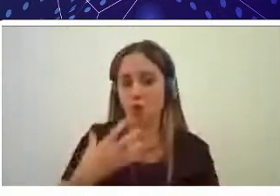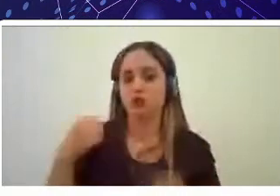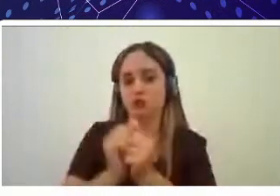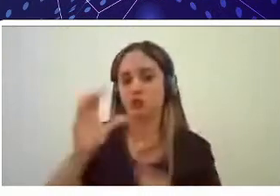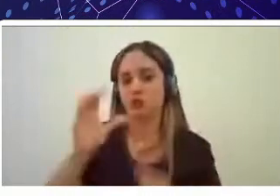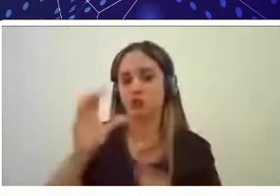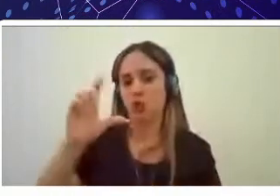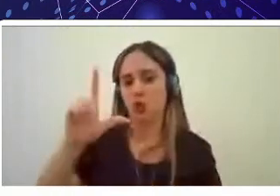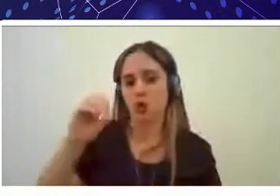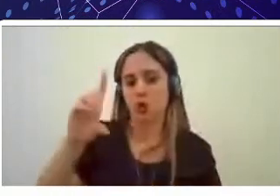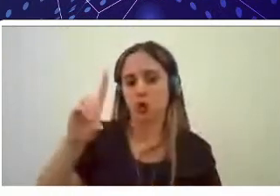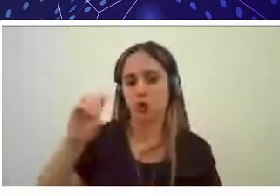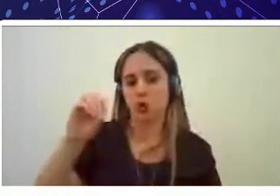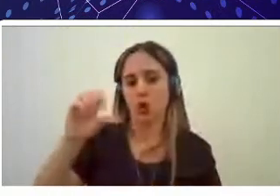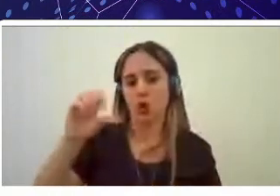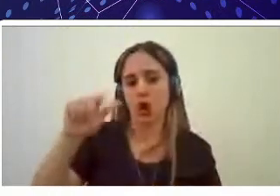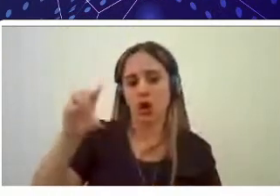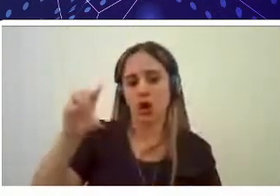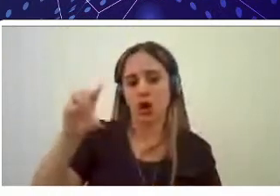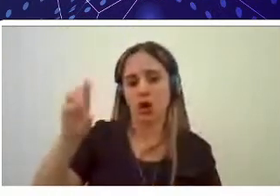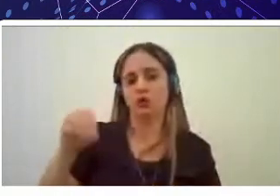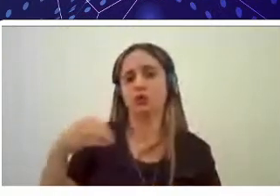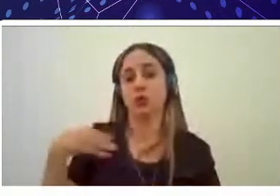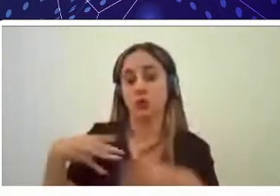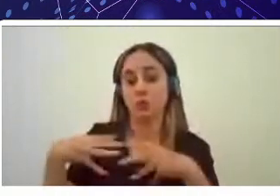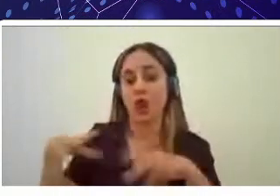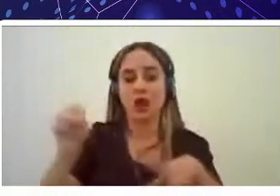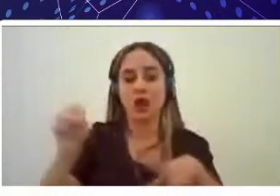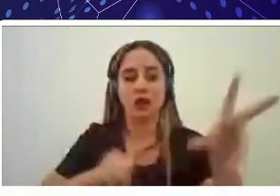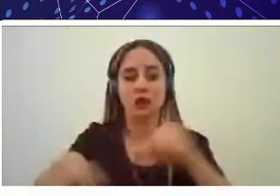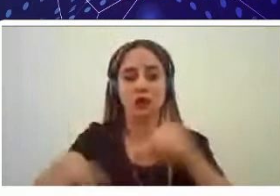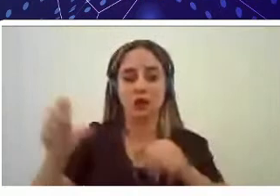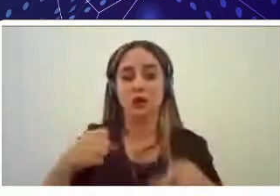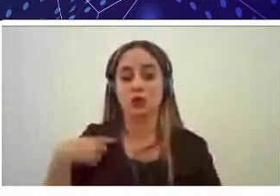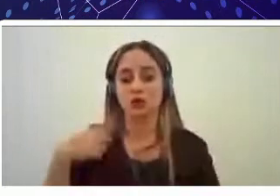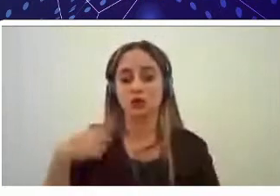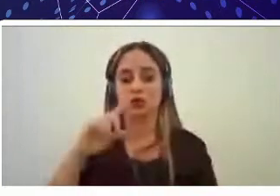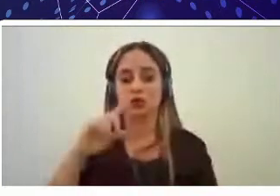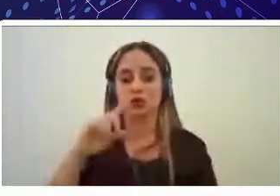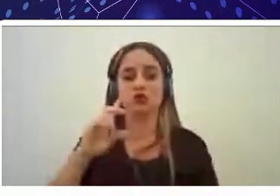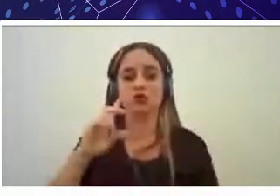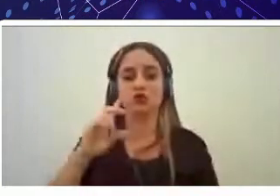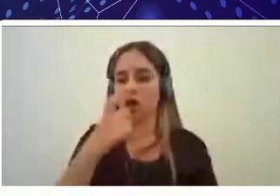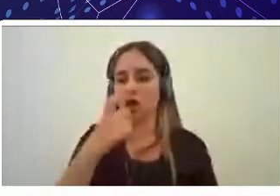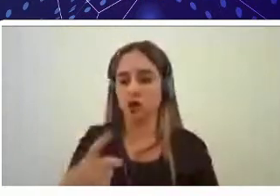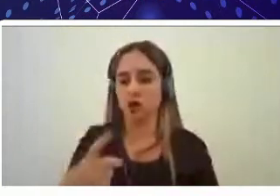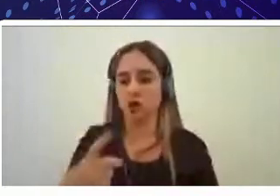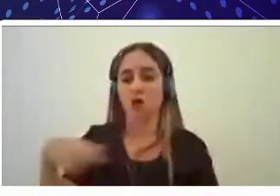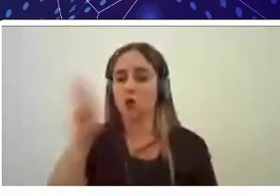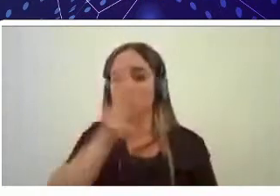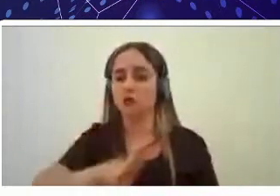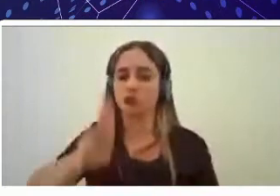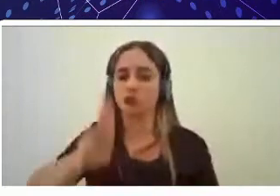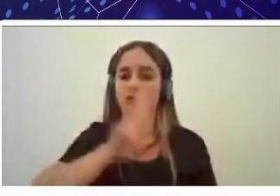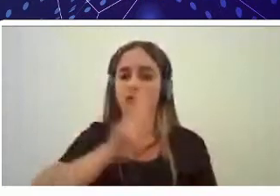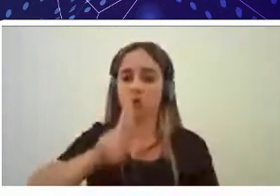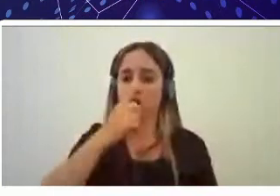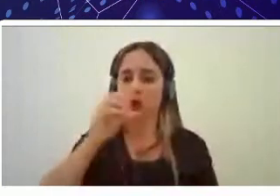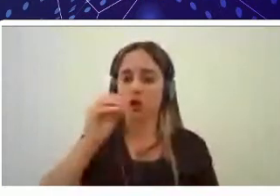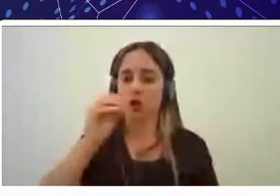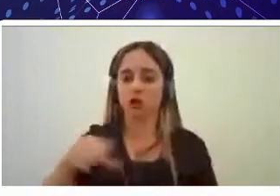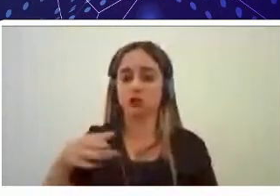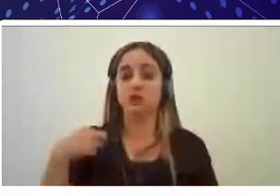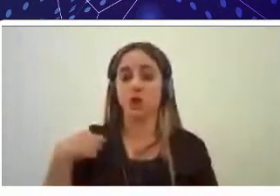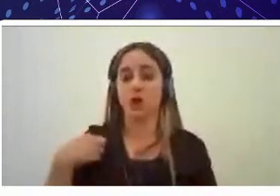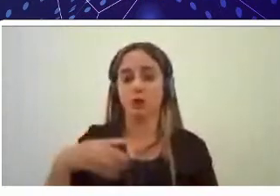catadores né da cidade de Presidente Médicos para fazer reutilização desse material aí reciclagem a professora